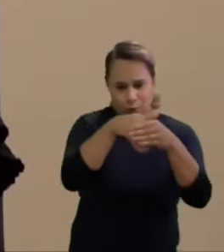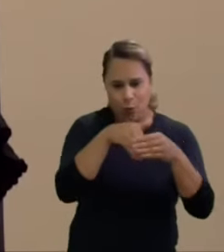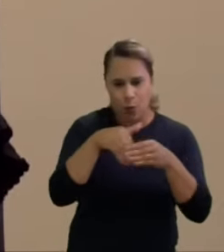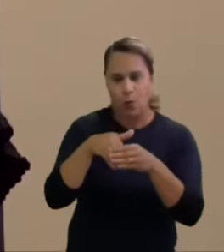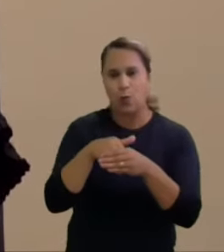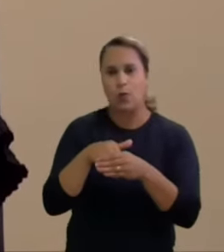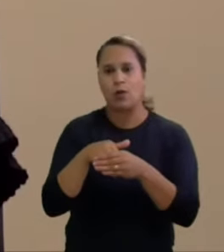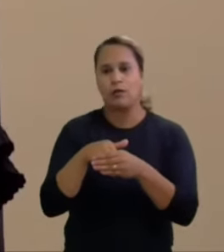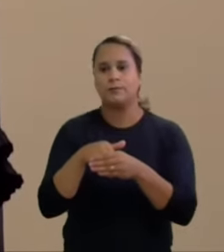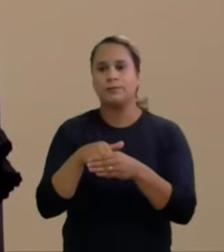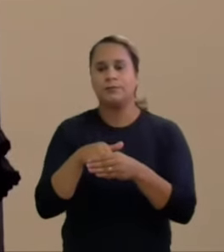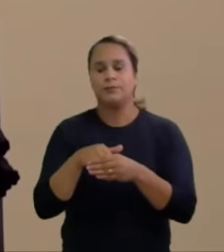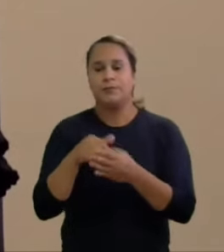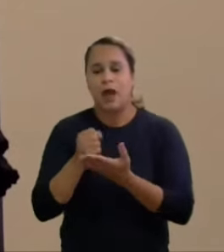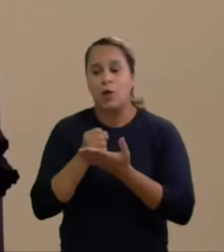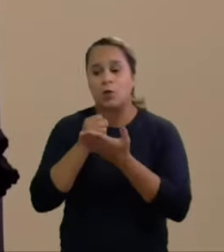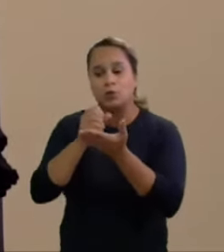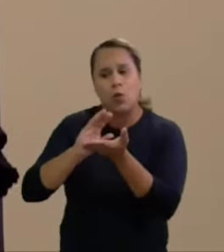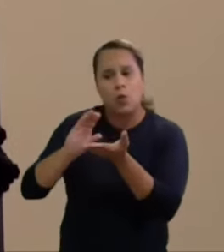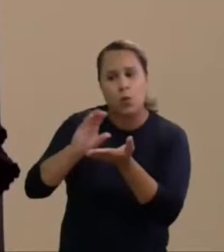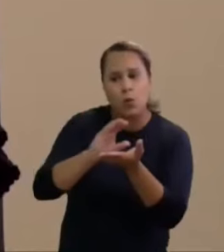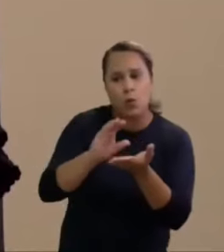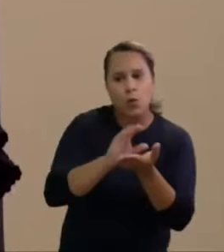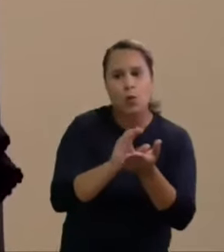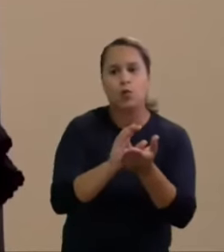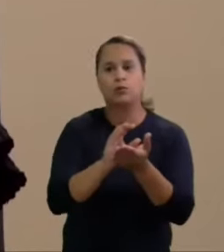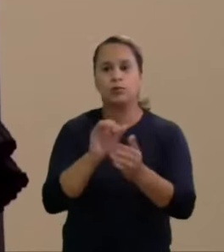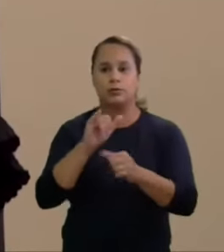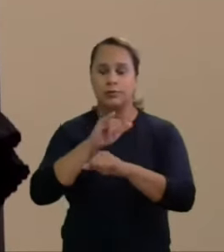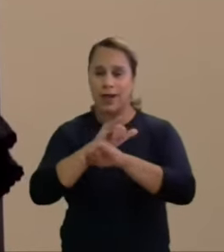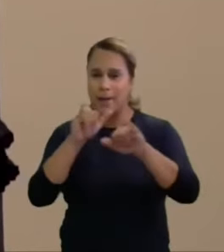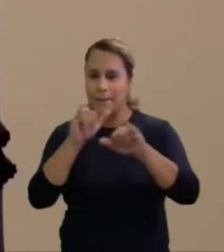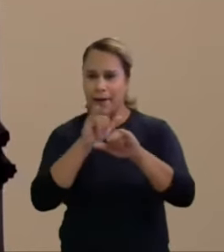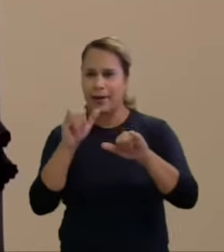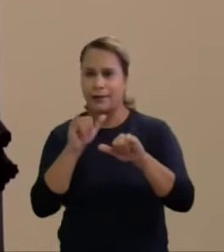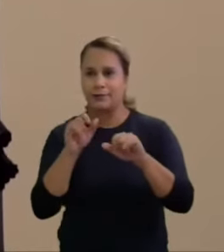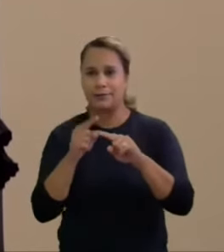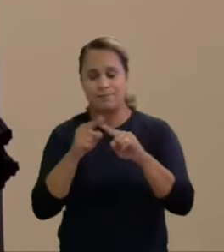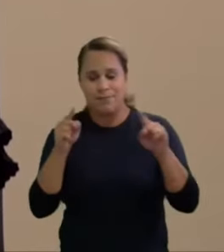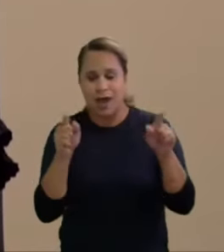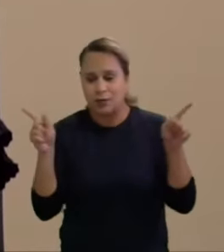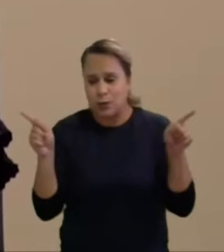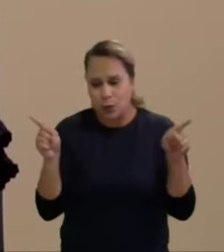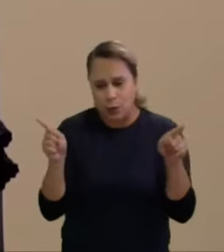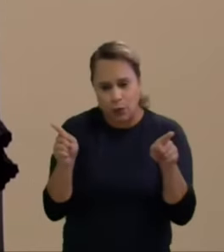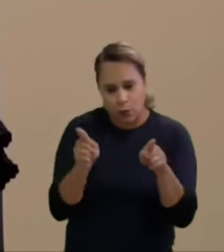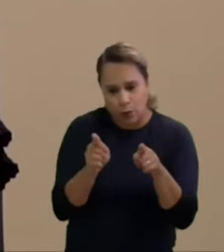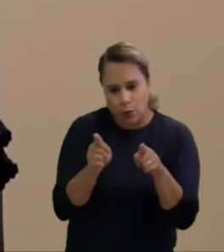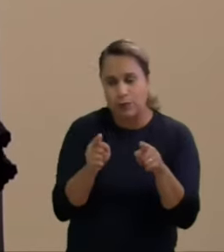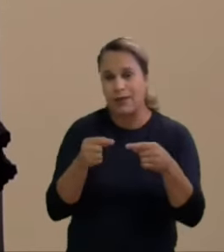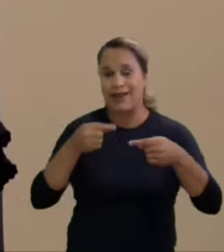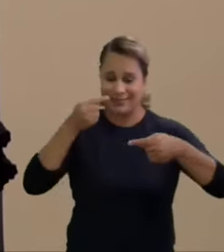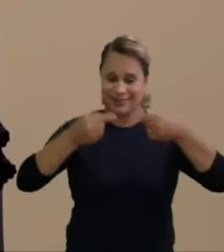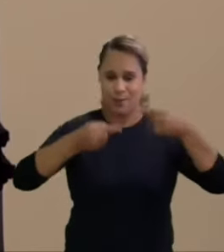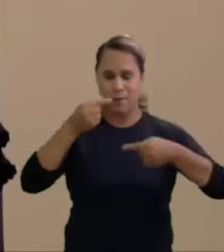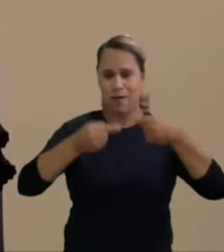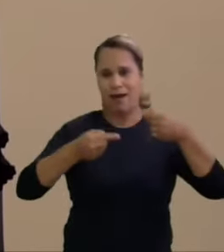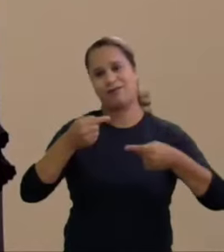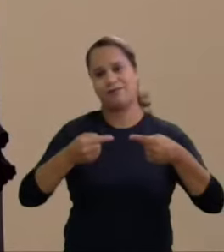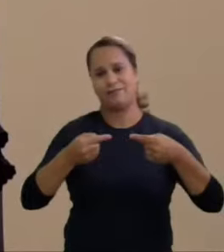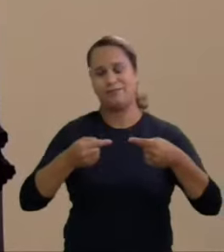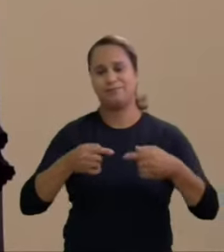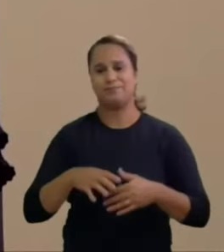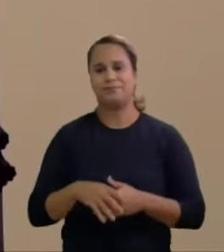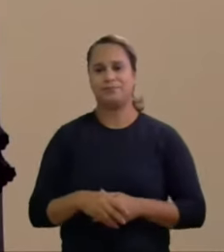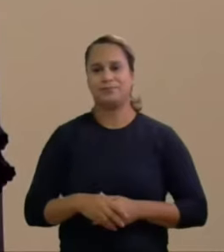nas campanhas, demonstrou-se ser um pouco curto para o debate político. Então, é de interesse da democracia,